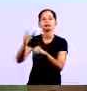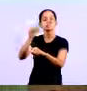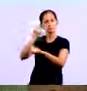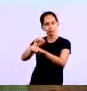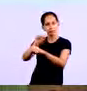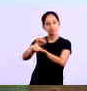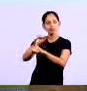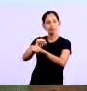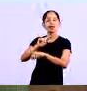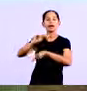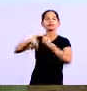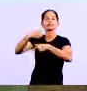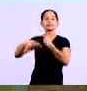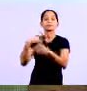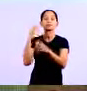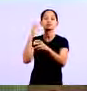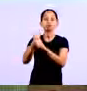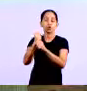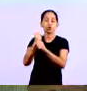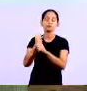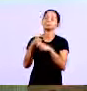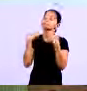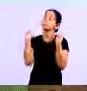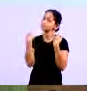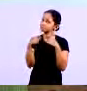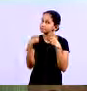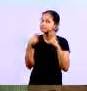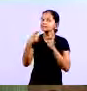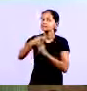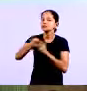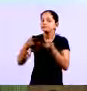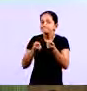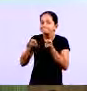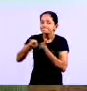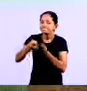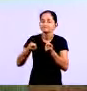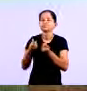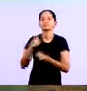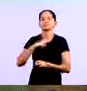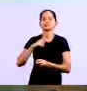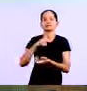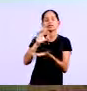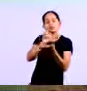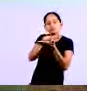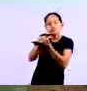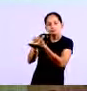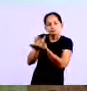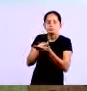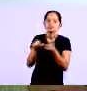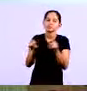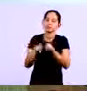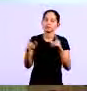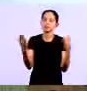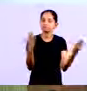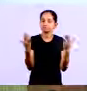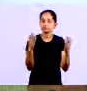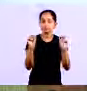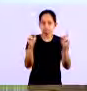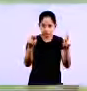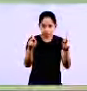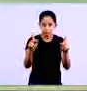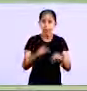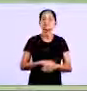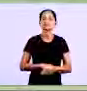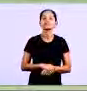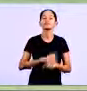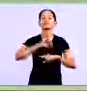que vendem parceladas, então, são aquelas contas que os clientes vão voltar à loja para poder pagar, para fazer o pagamento. O